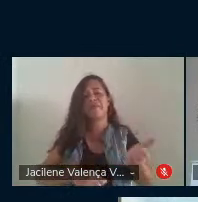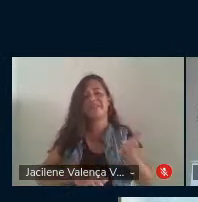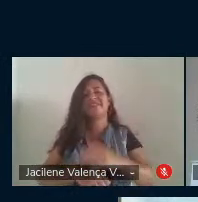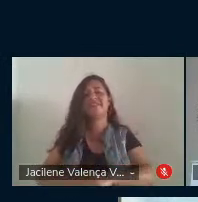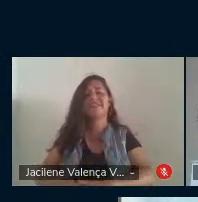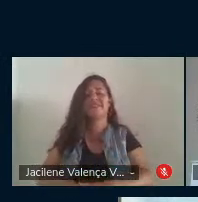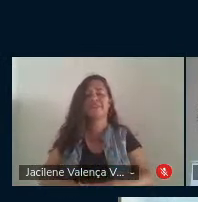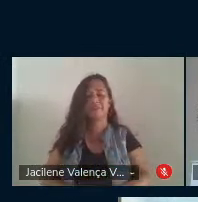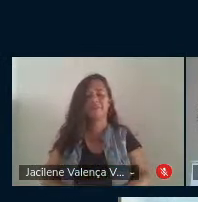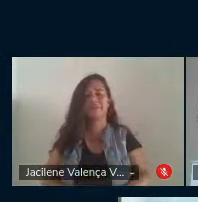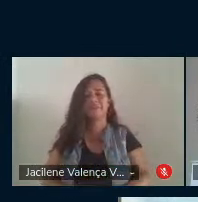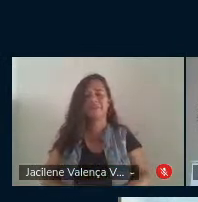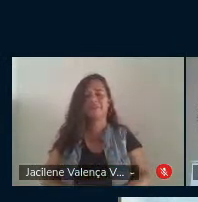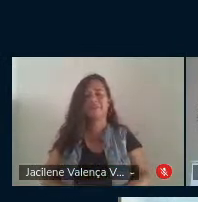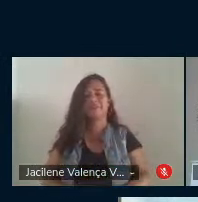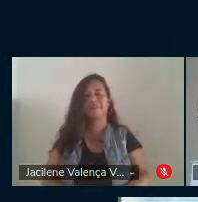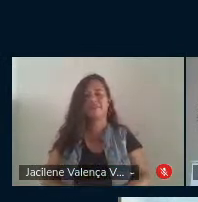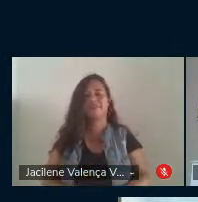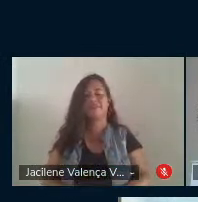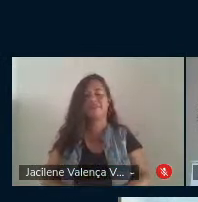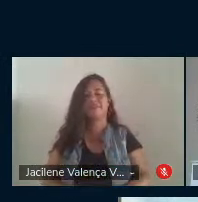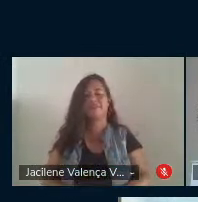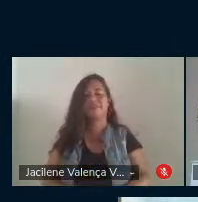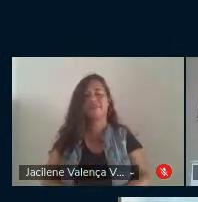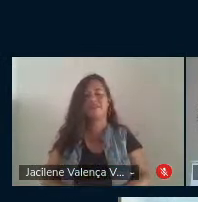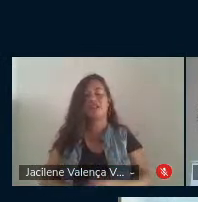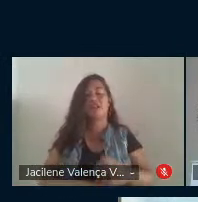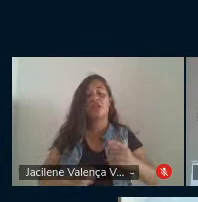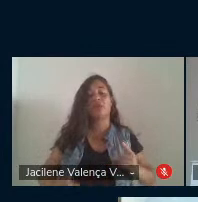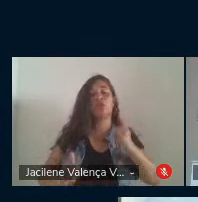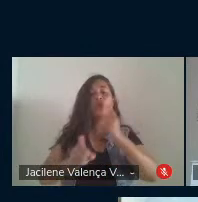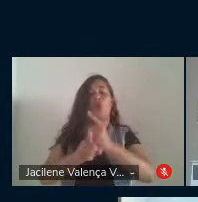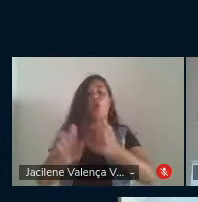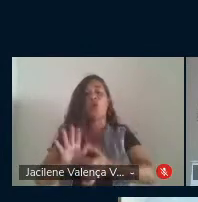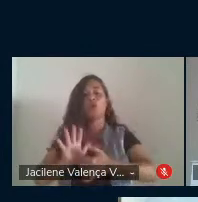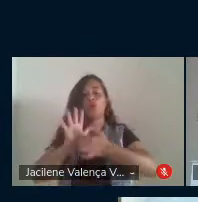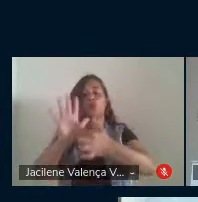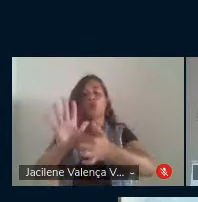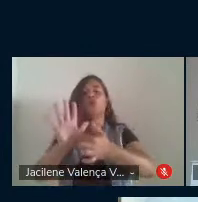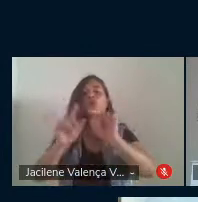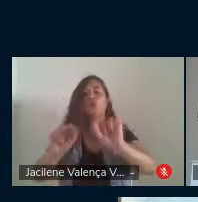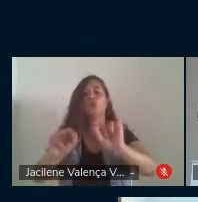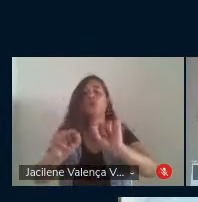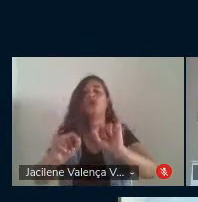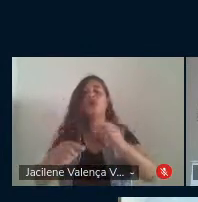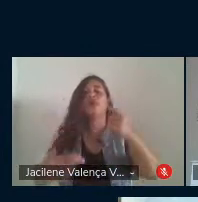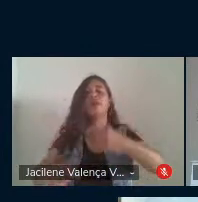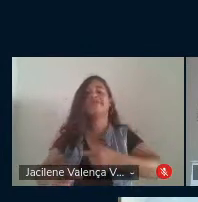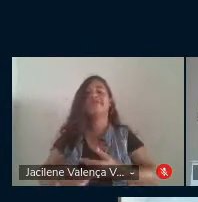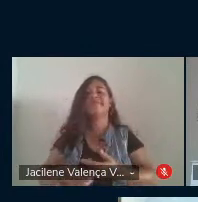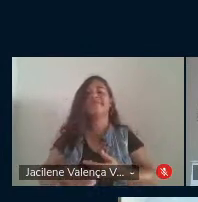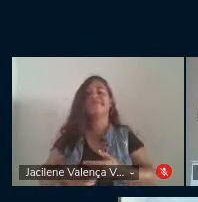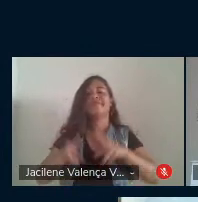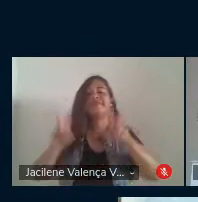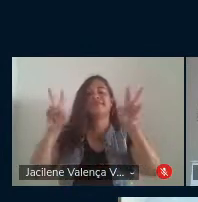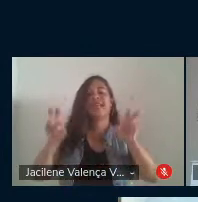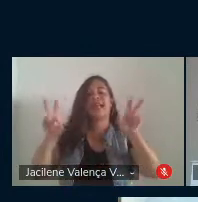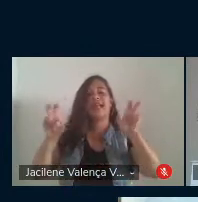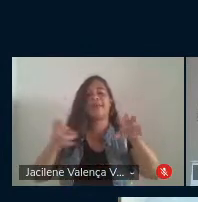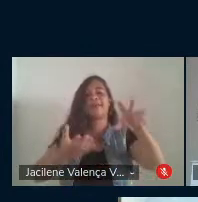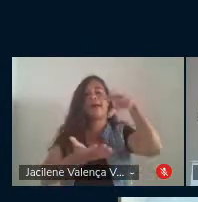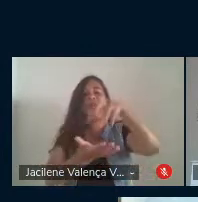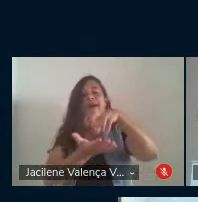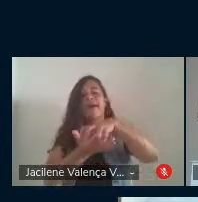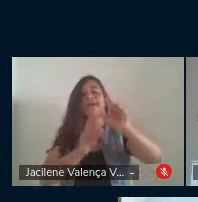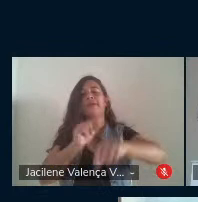um seminário, mais um encontro onde tem por discussão, por tema central, Paulo